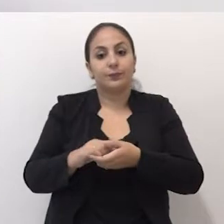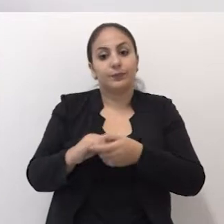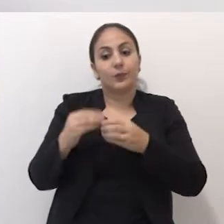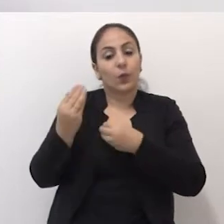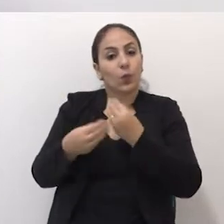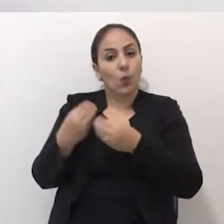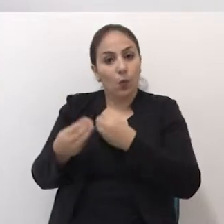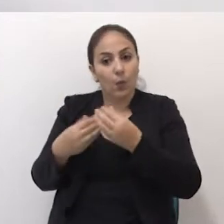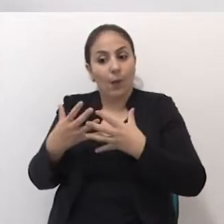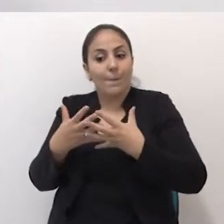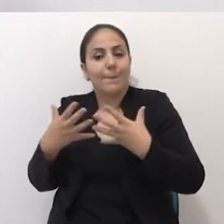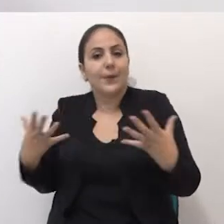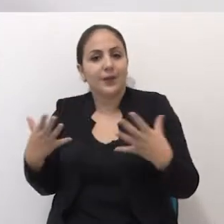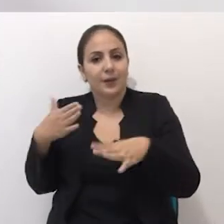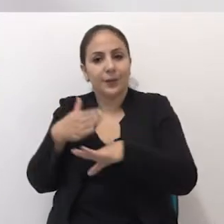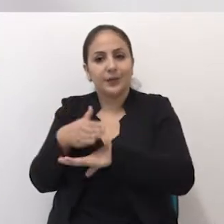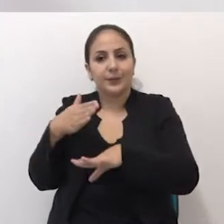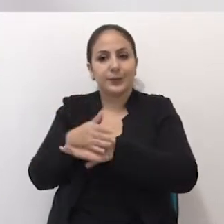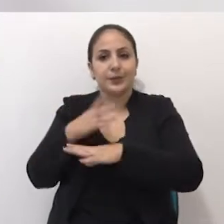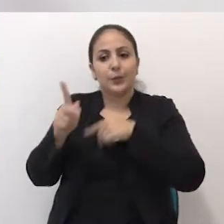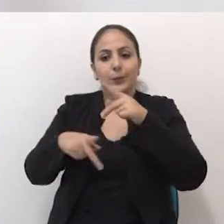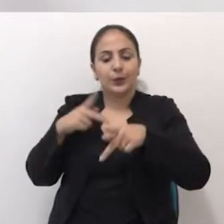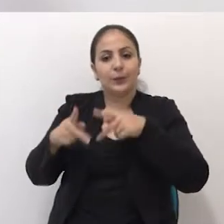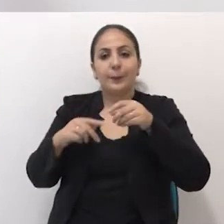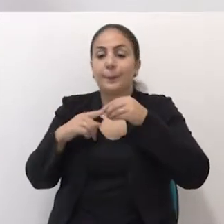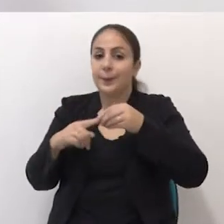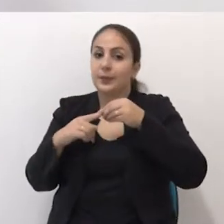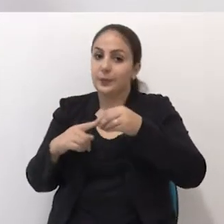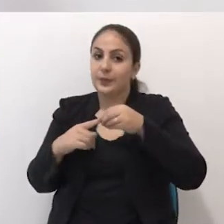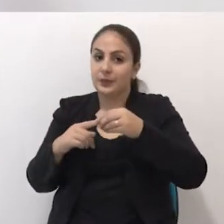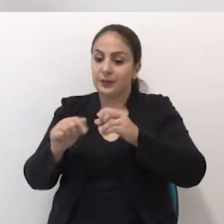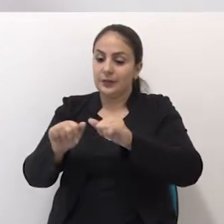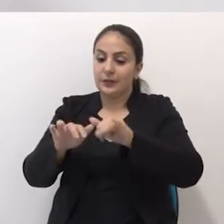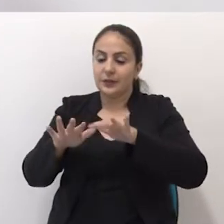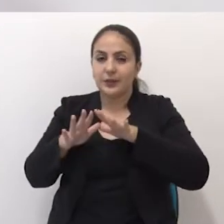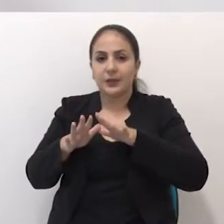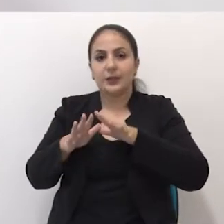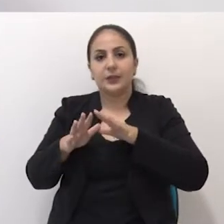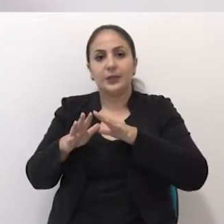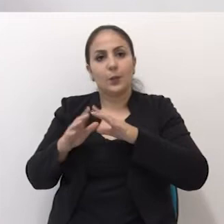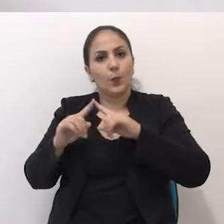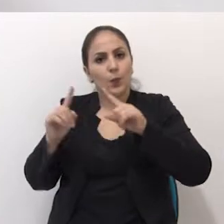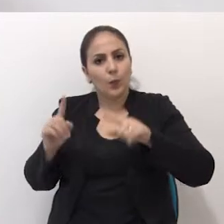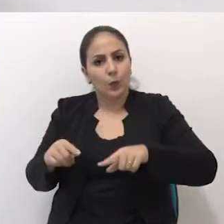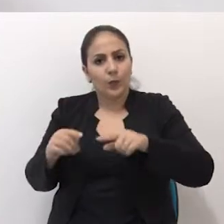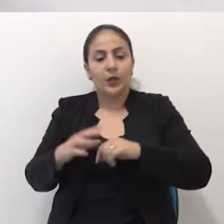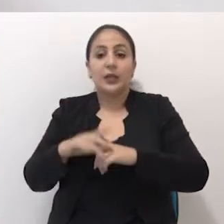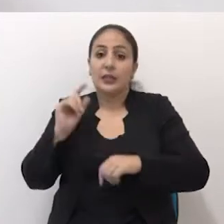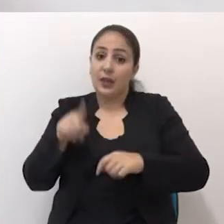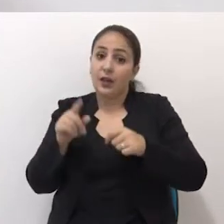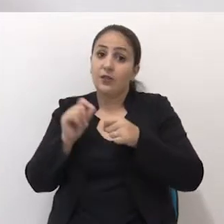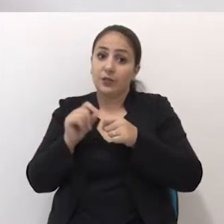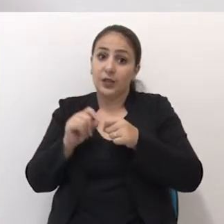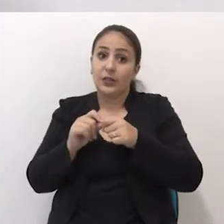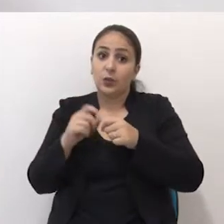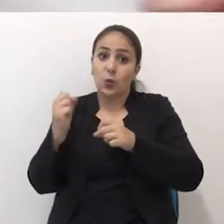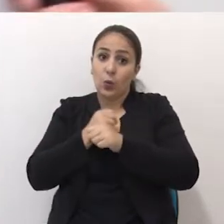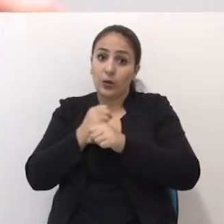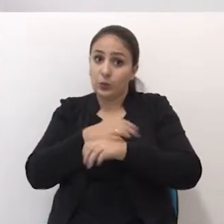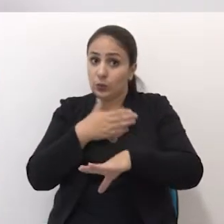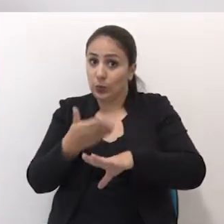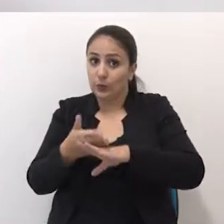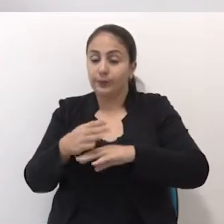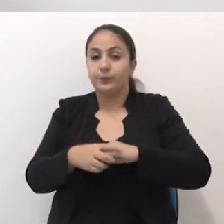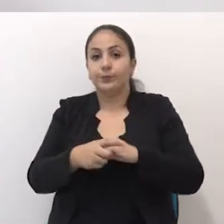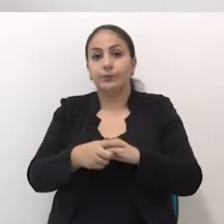então, aumentar a participação popular, principalmente nas sessões plenárias, nas audiências públicas que são realizadas durante o ano todo?